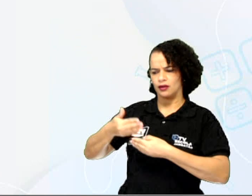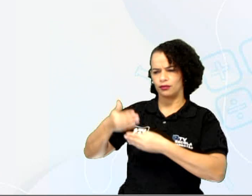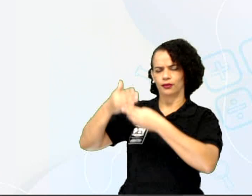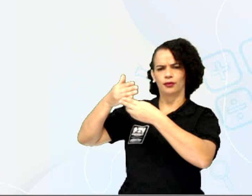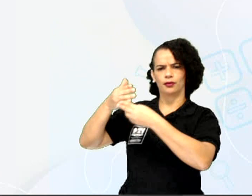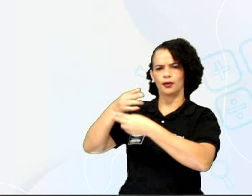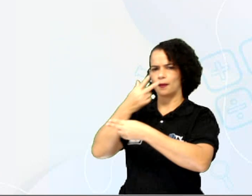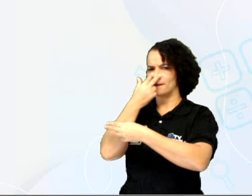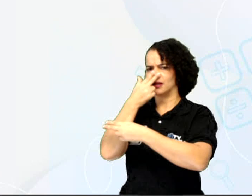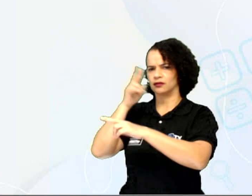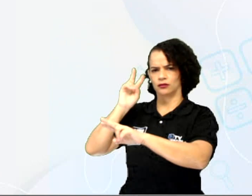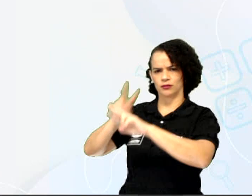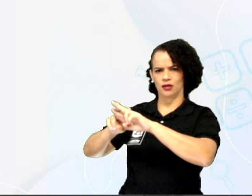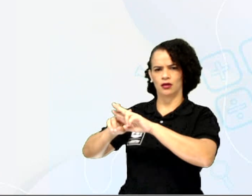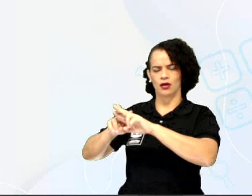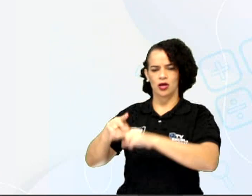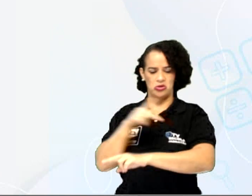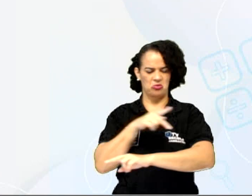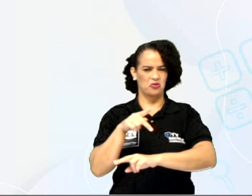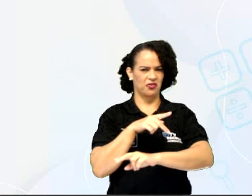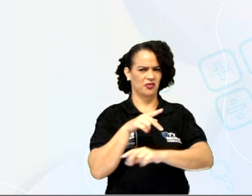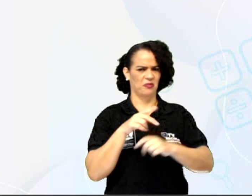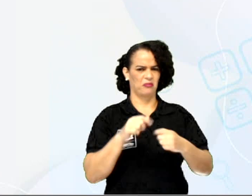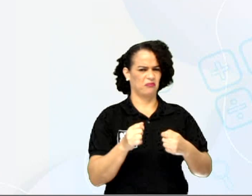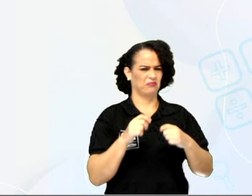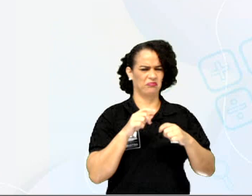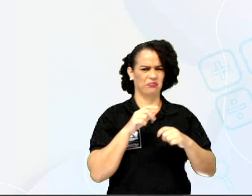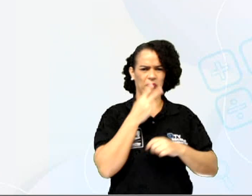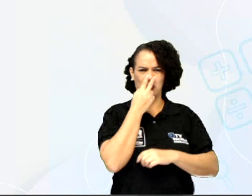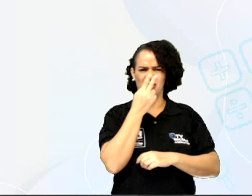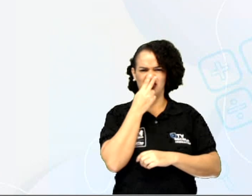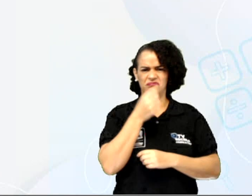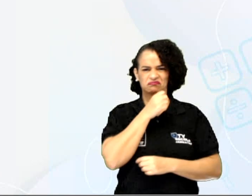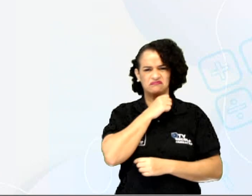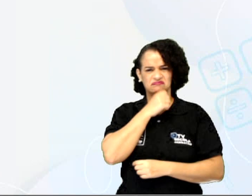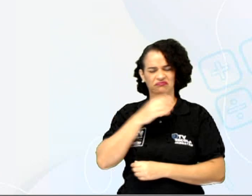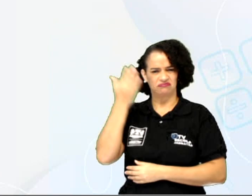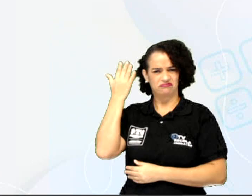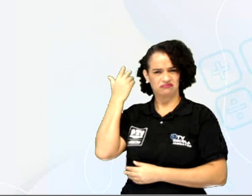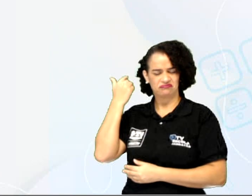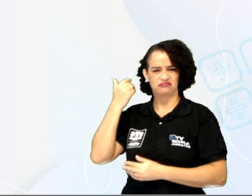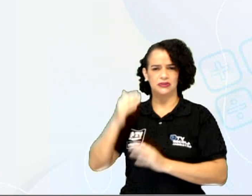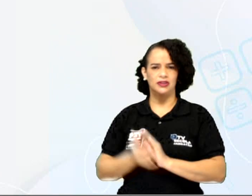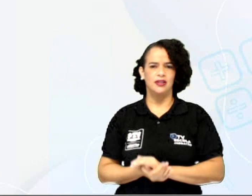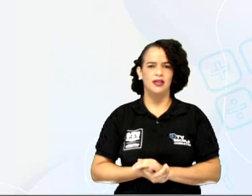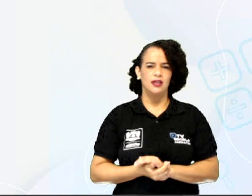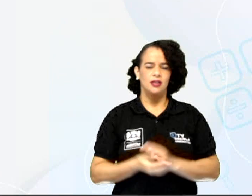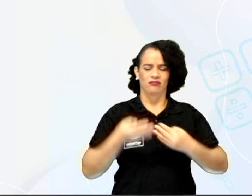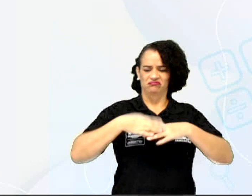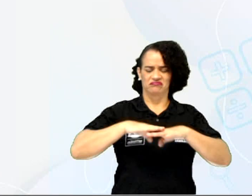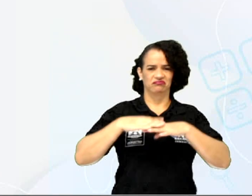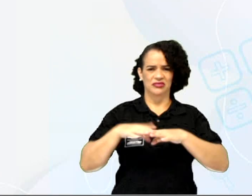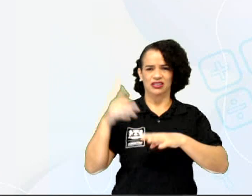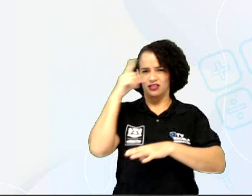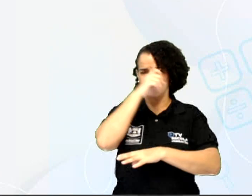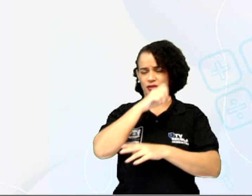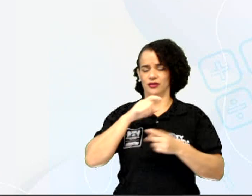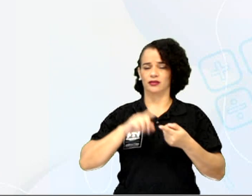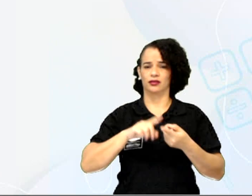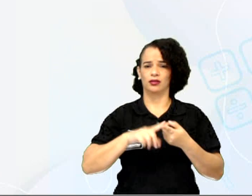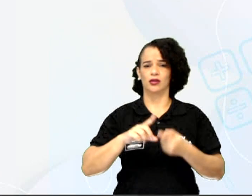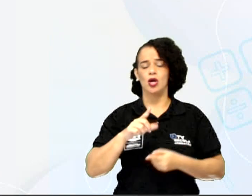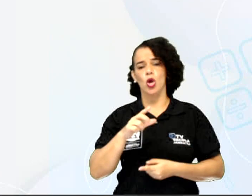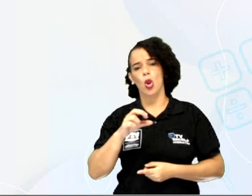e o meu mestre carrancudo como um dicionário, complicado como as matemáticas, inacessível como os Lusíadas de